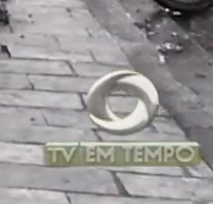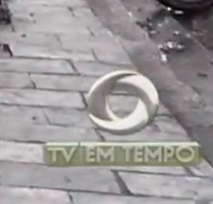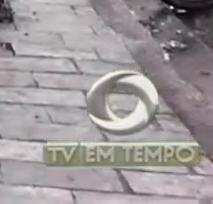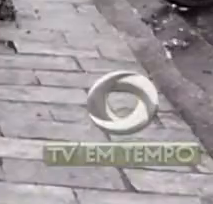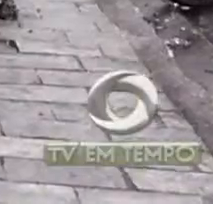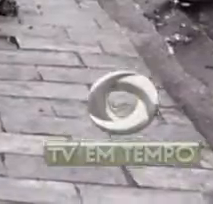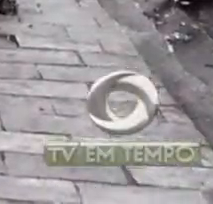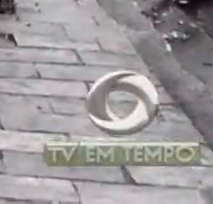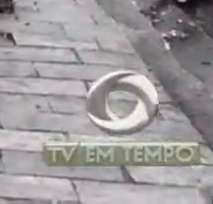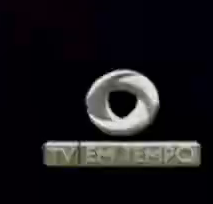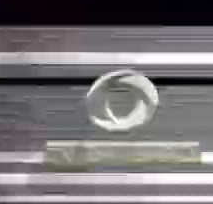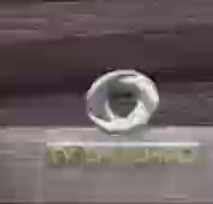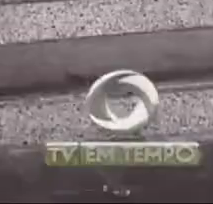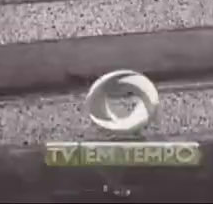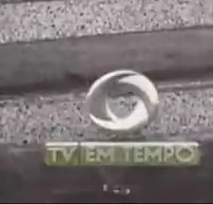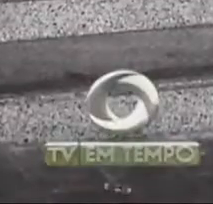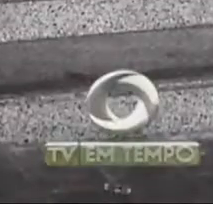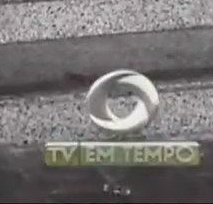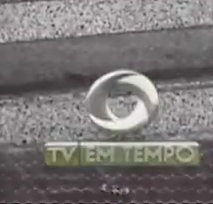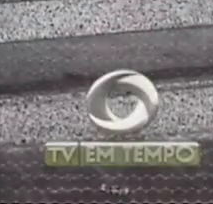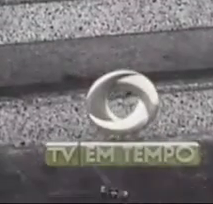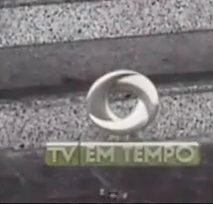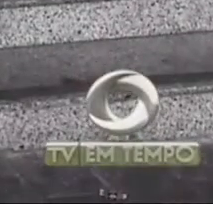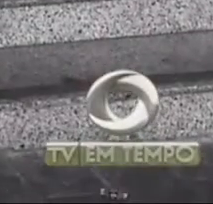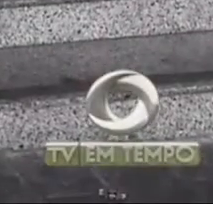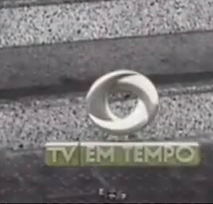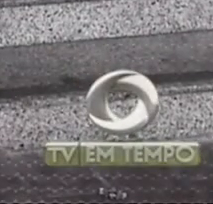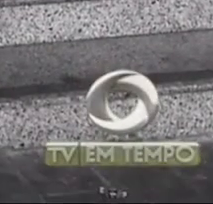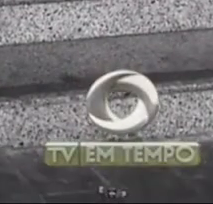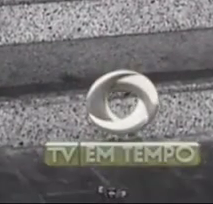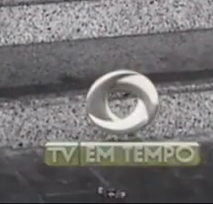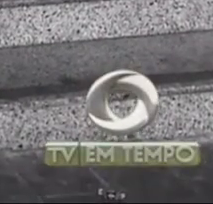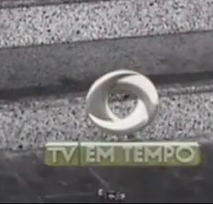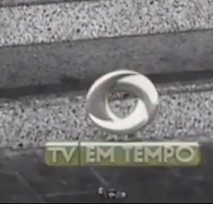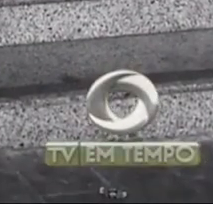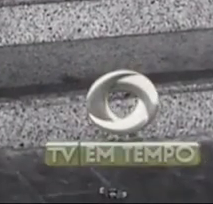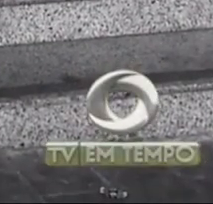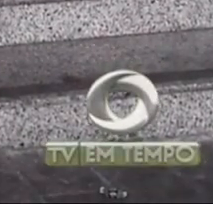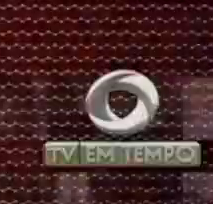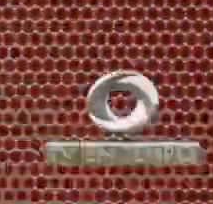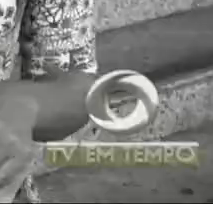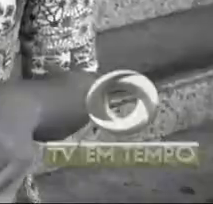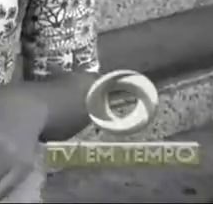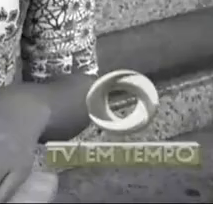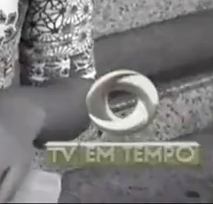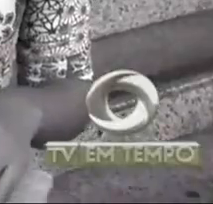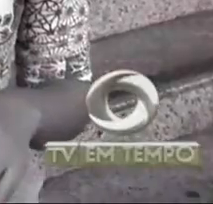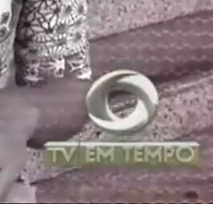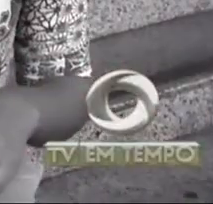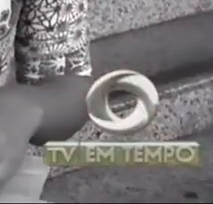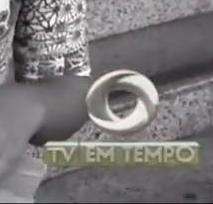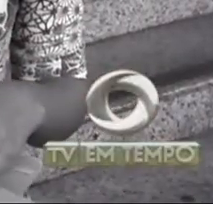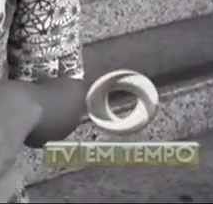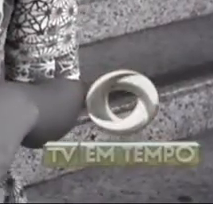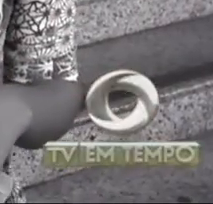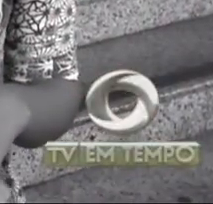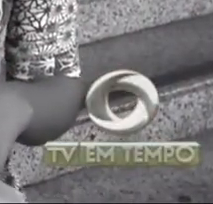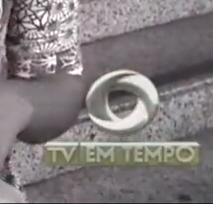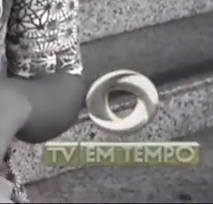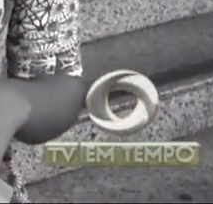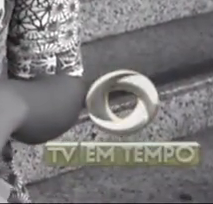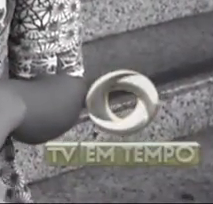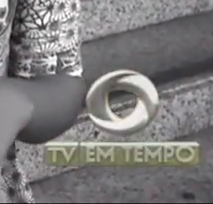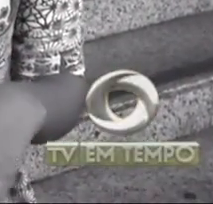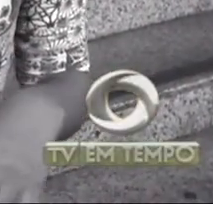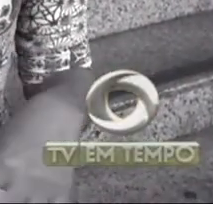entrevistas e nada. A gente fica atrás, a gente fica agoniado atrás de emprego, não tem emprego. A maior dificuldade é que eles pedem